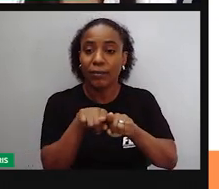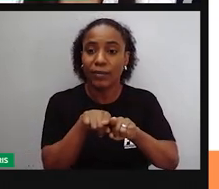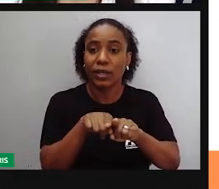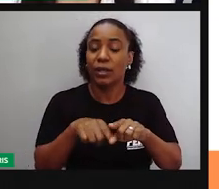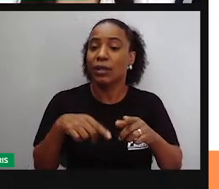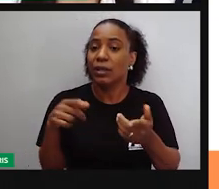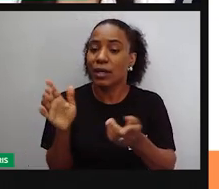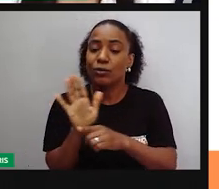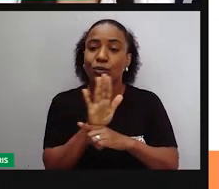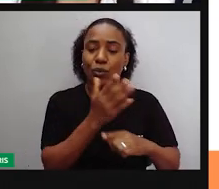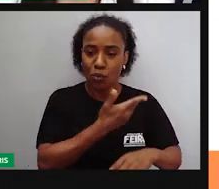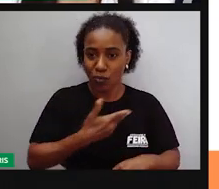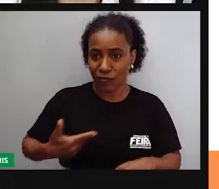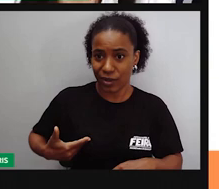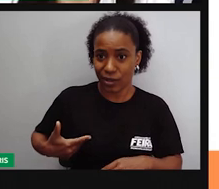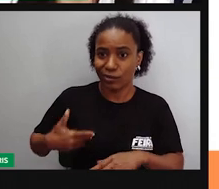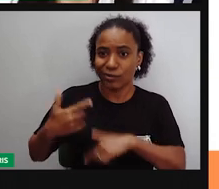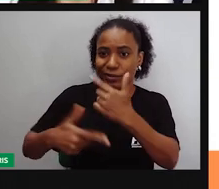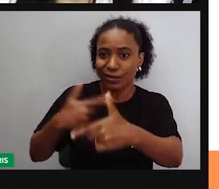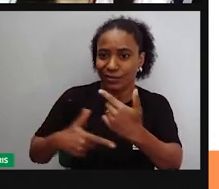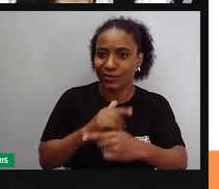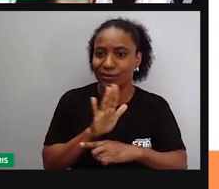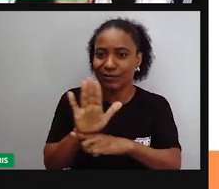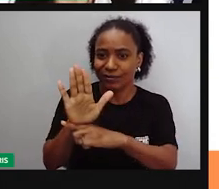públicos, a todo mundo.